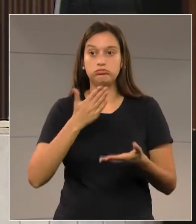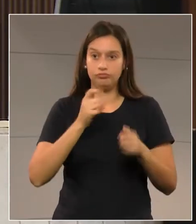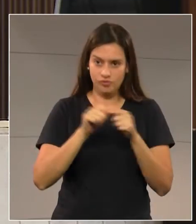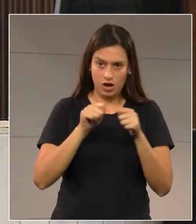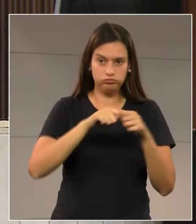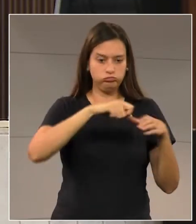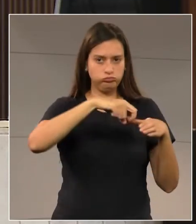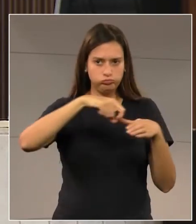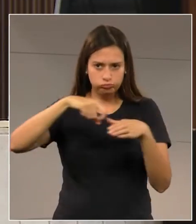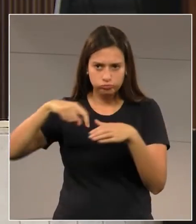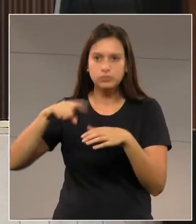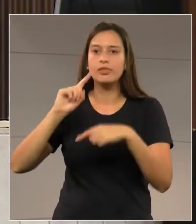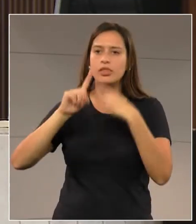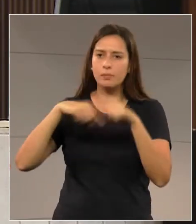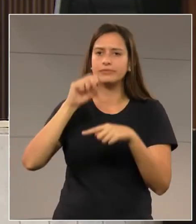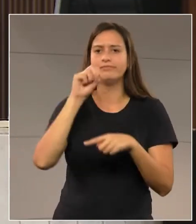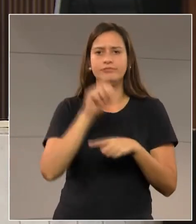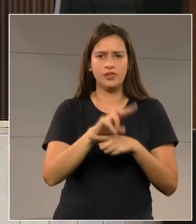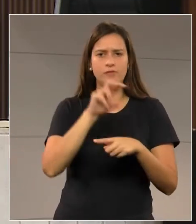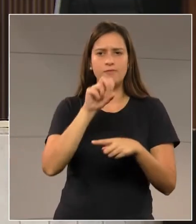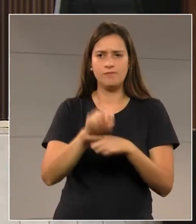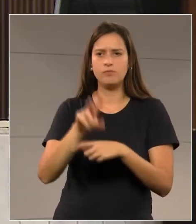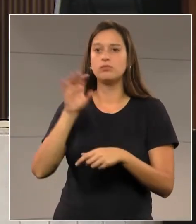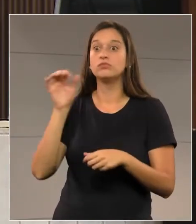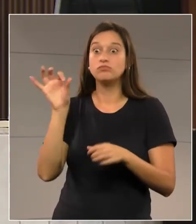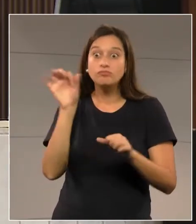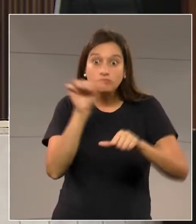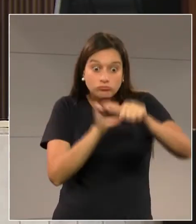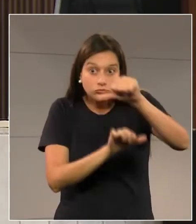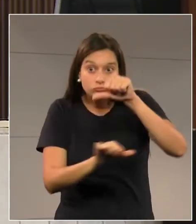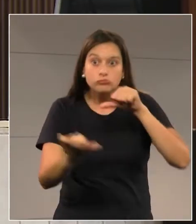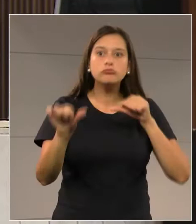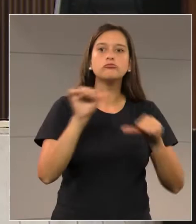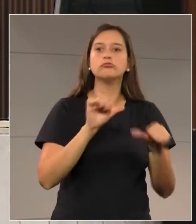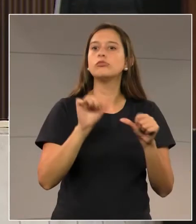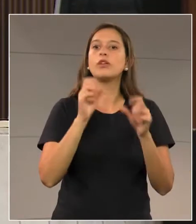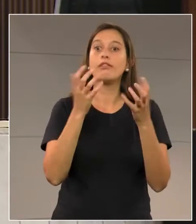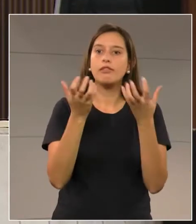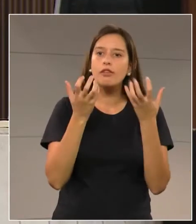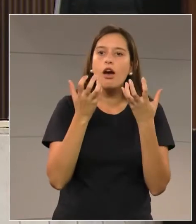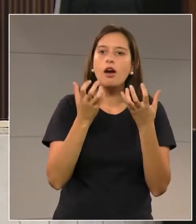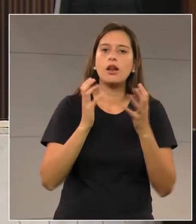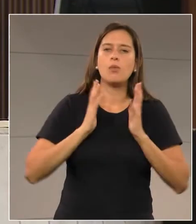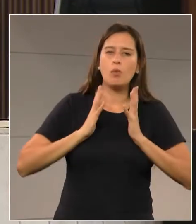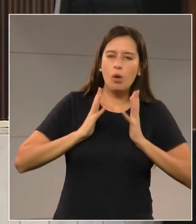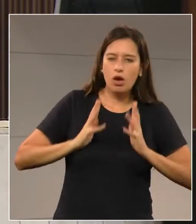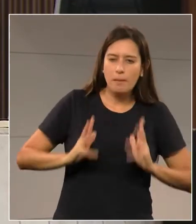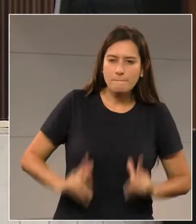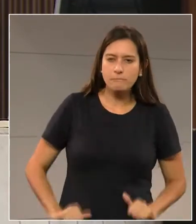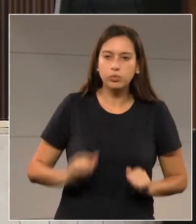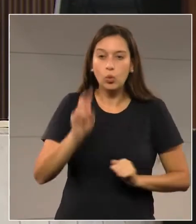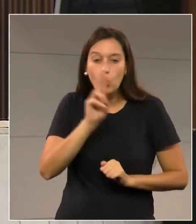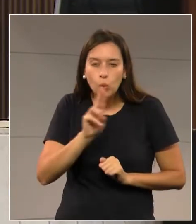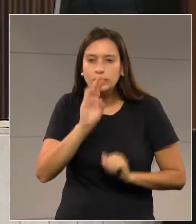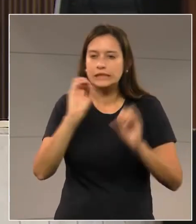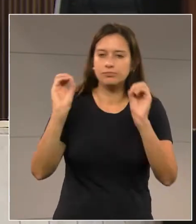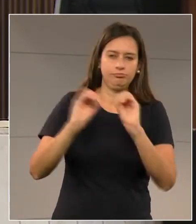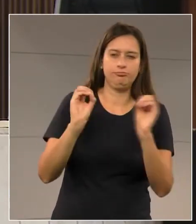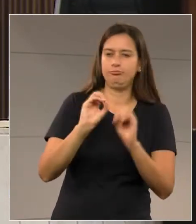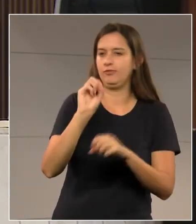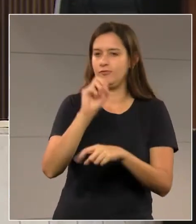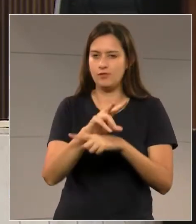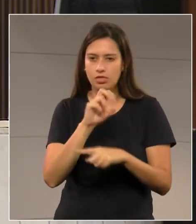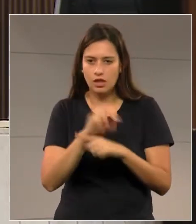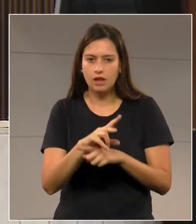fazer essa transição para o regime orgânico, para a produção orgânica. Vai precisar de um apoio, vai